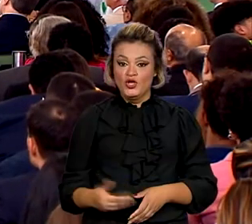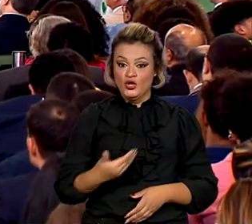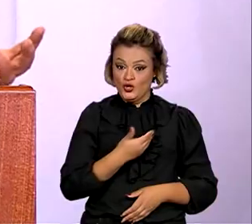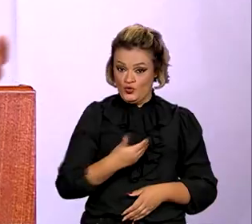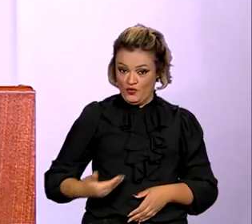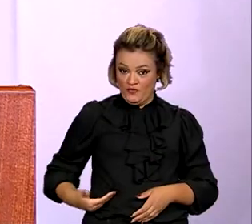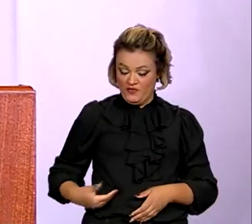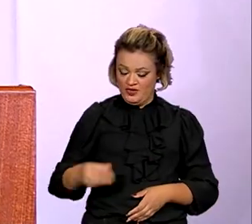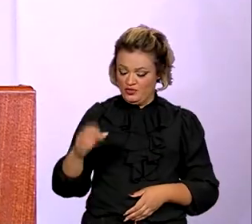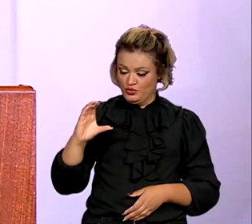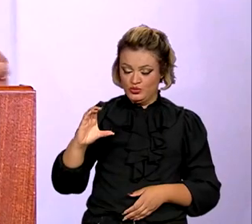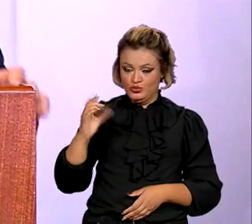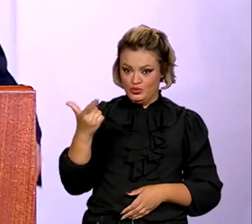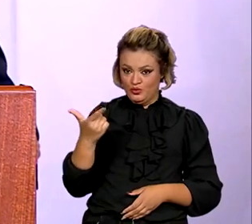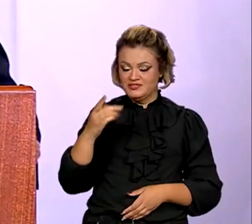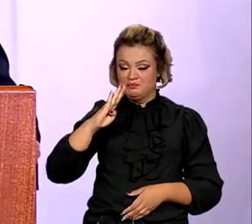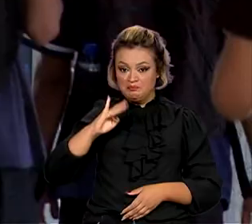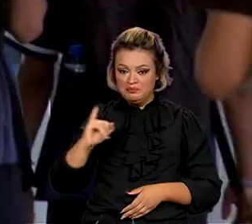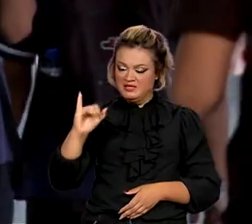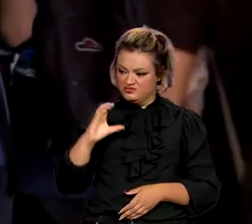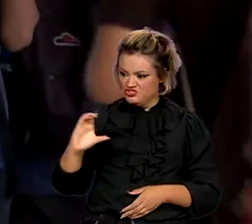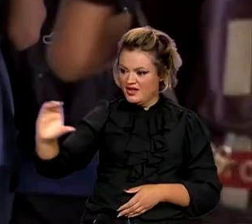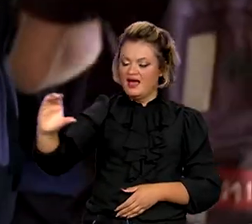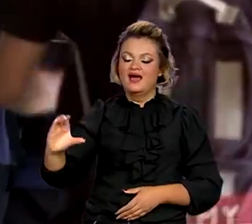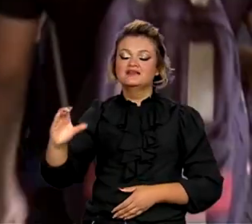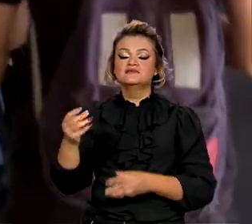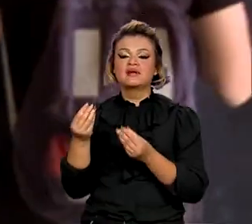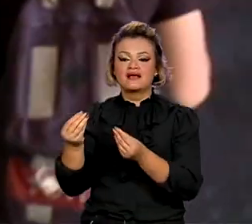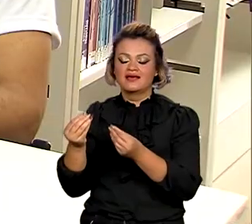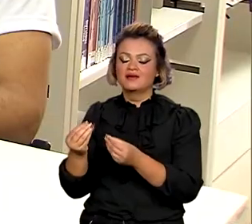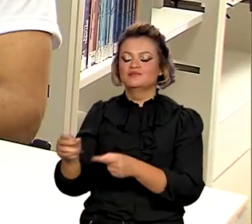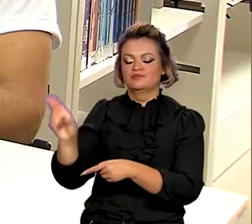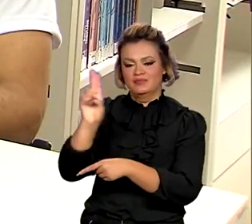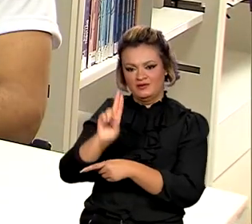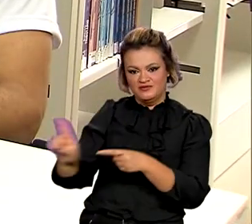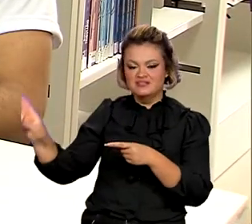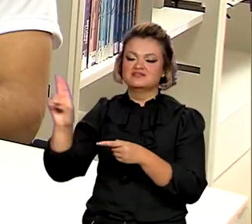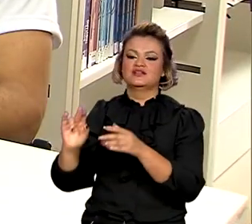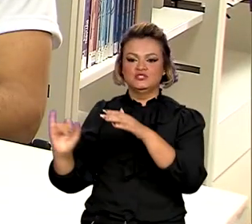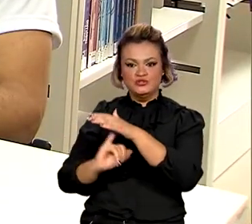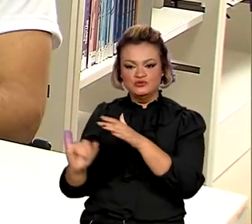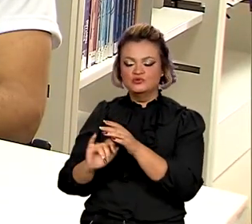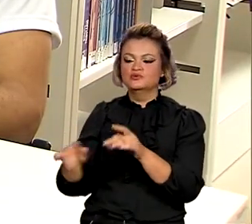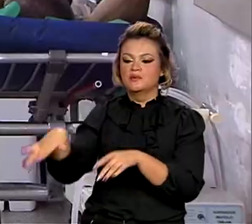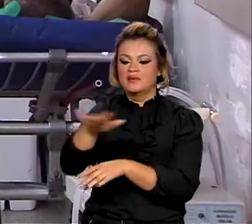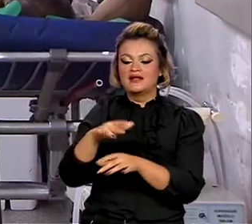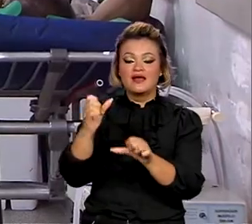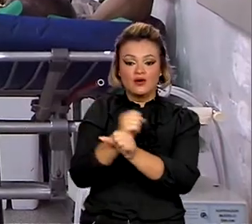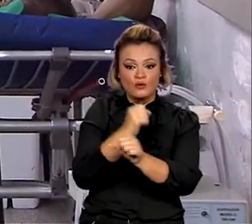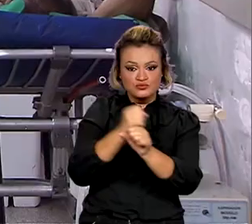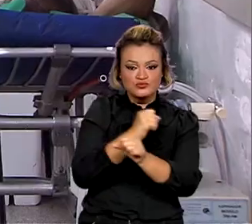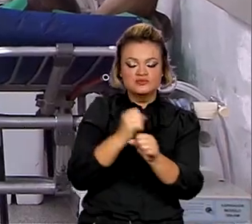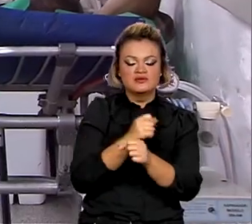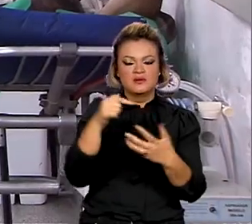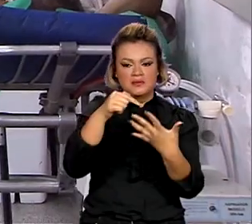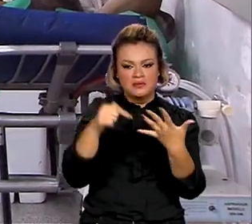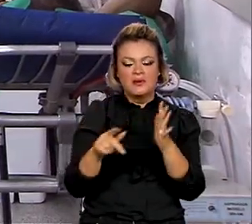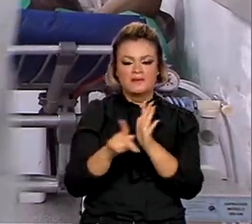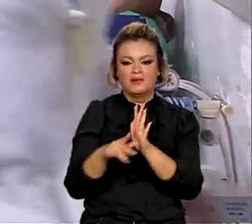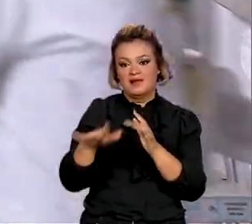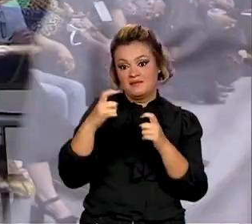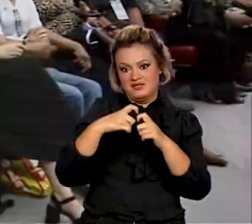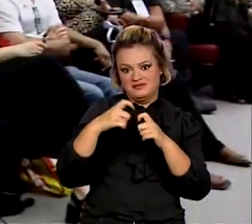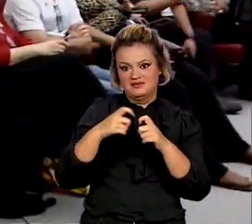Universidades e institutos federais vão receber mais de 2 bilhões de reais para retomar obras e programas como a residência